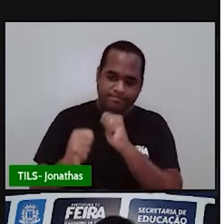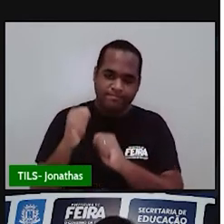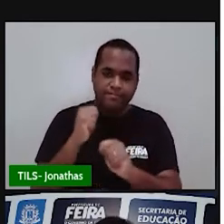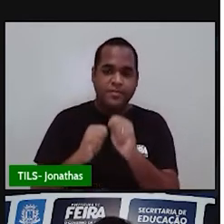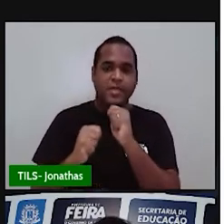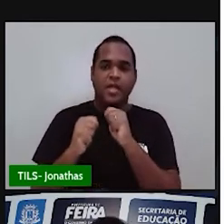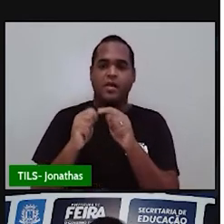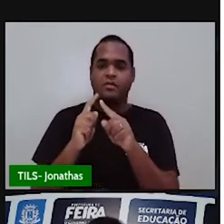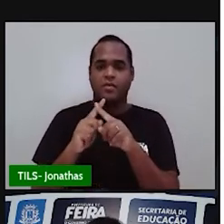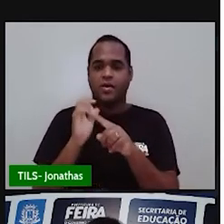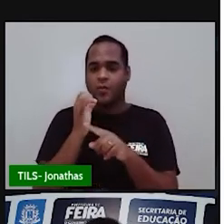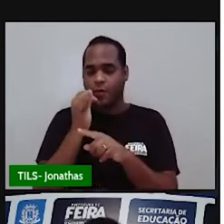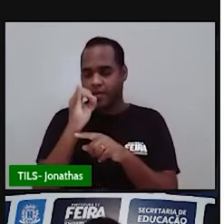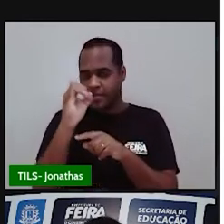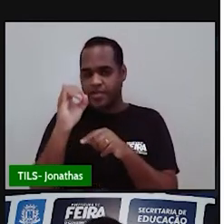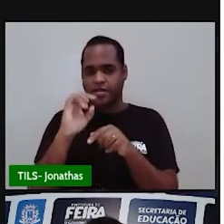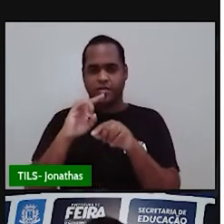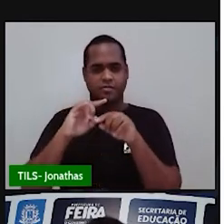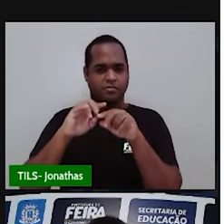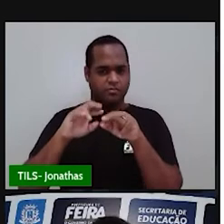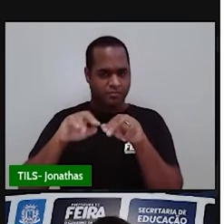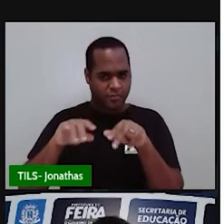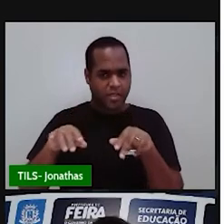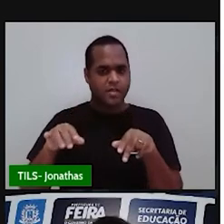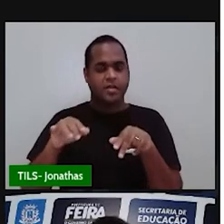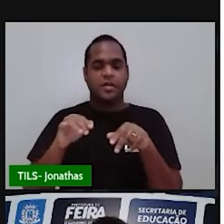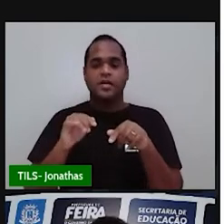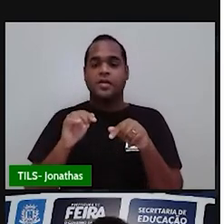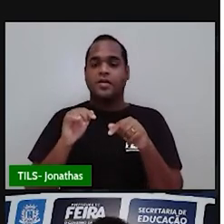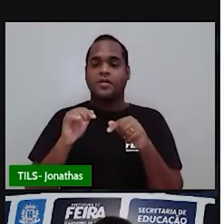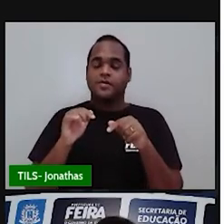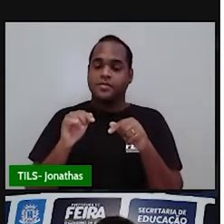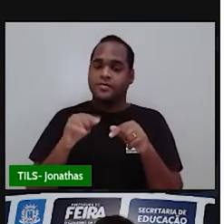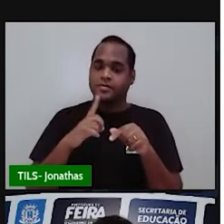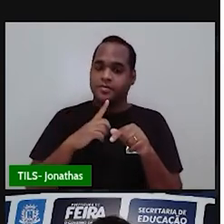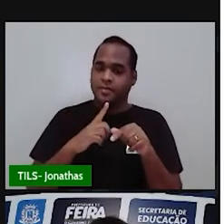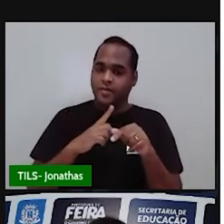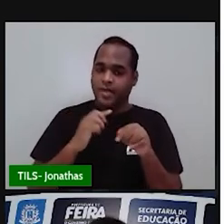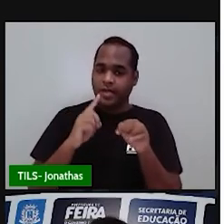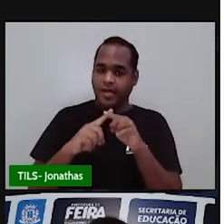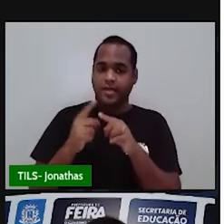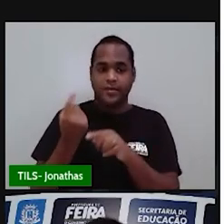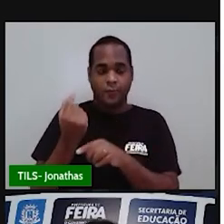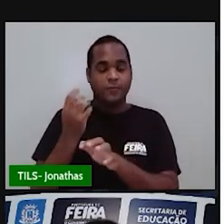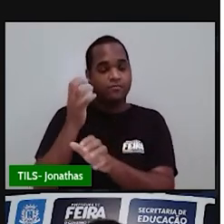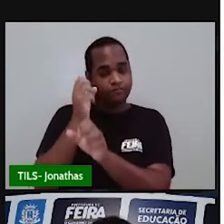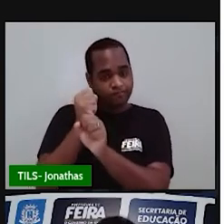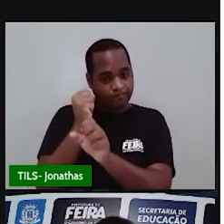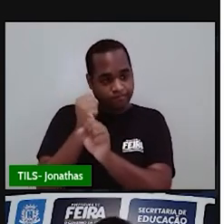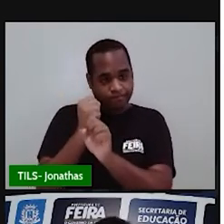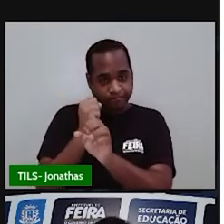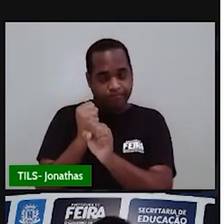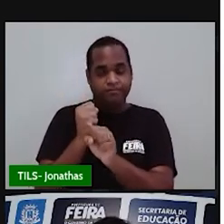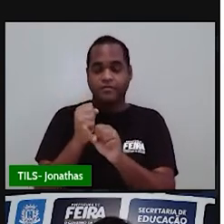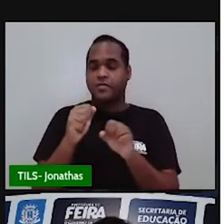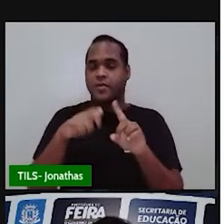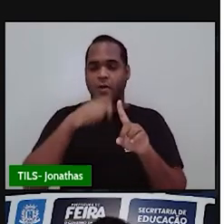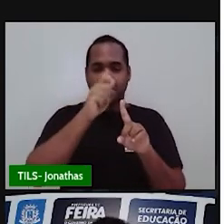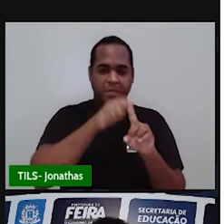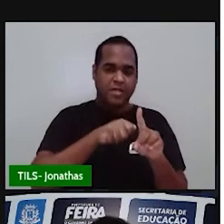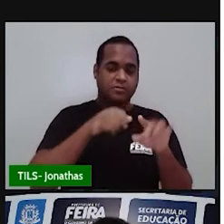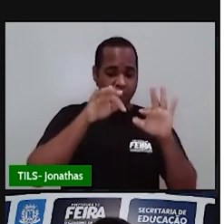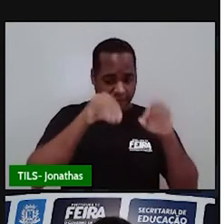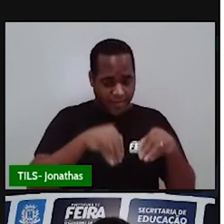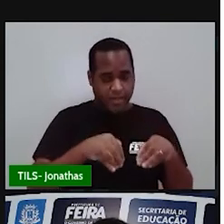em energia elétrica, vai fazer com que a nossa conta de luz, né, chegue